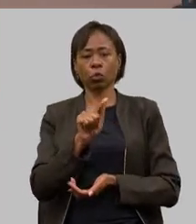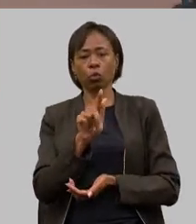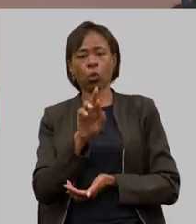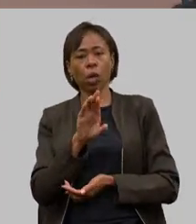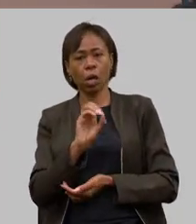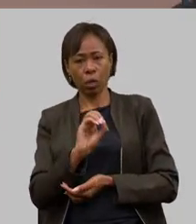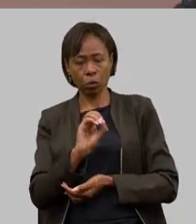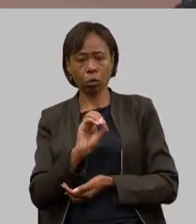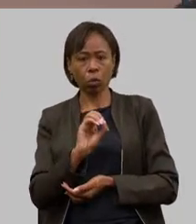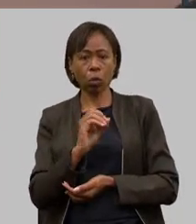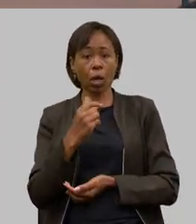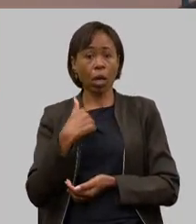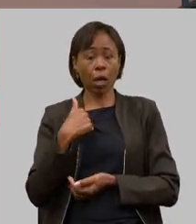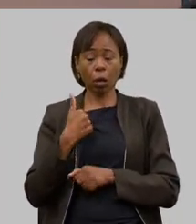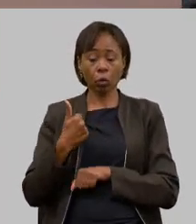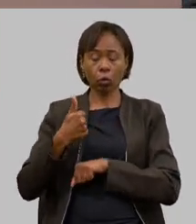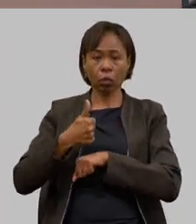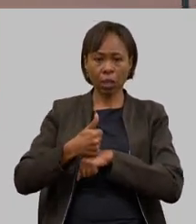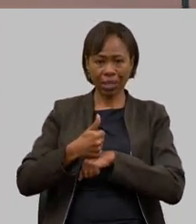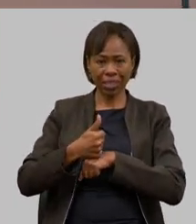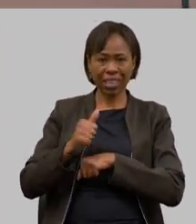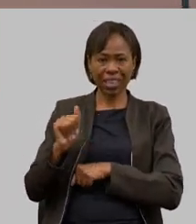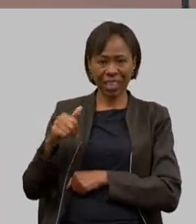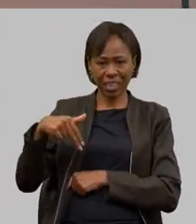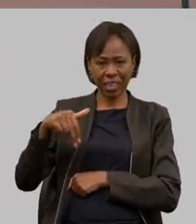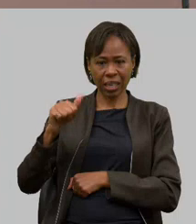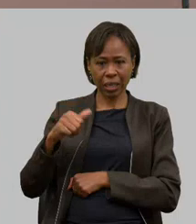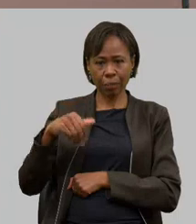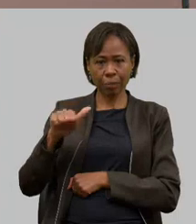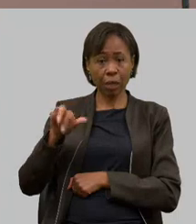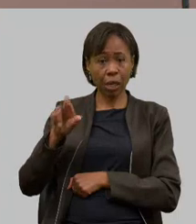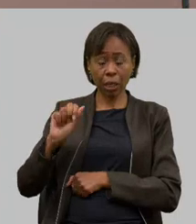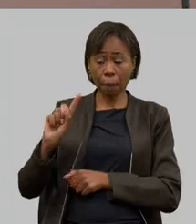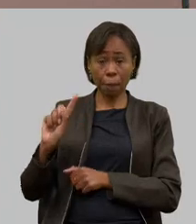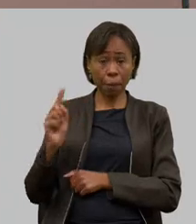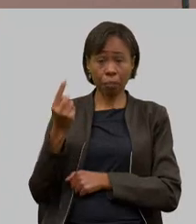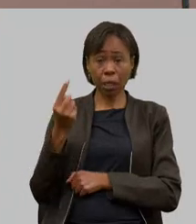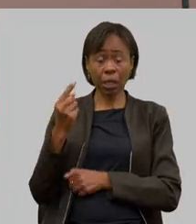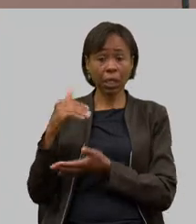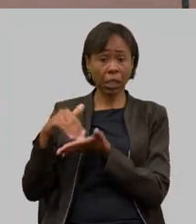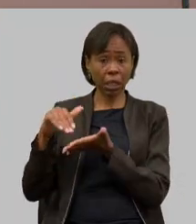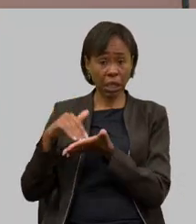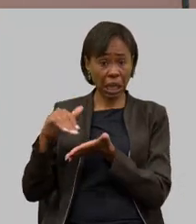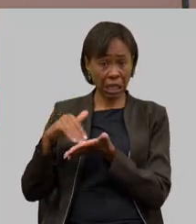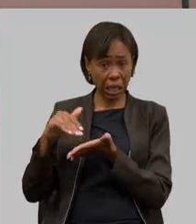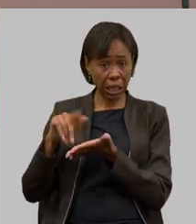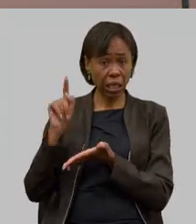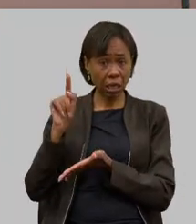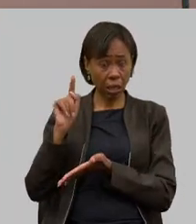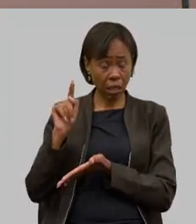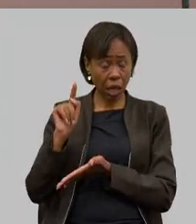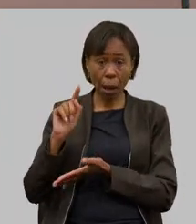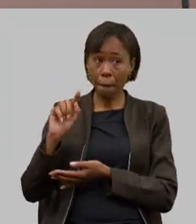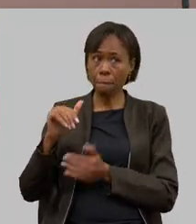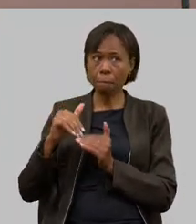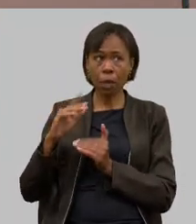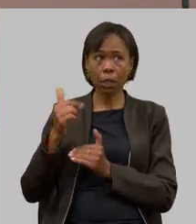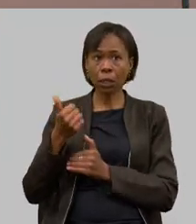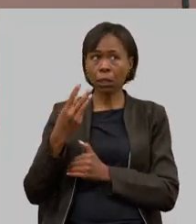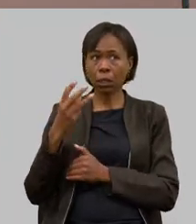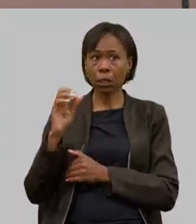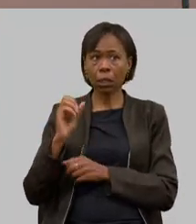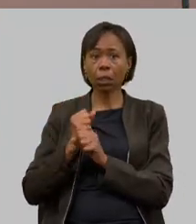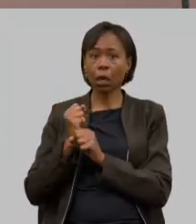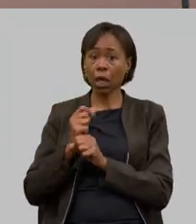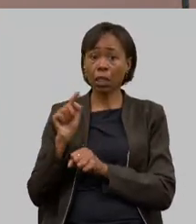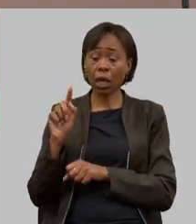sucedendo a Ana Maria Valentina primeira secretária na secretaria em mais de 130 anos e que deixou um legado fantástico e que está lá na